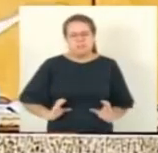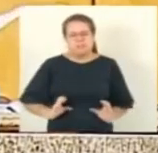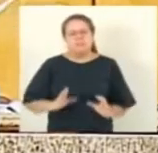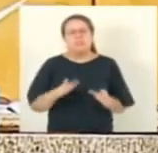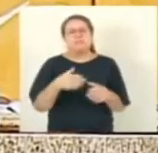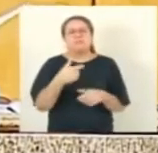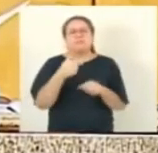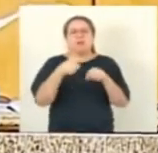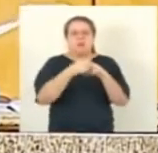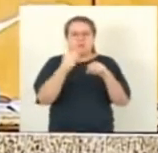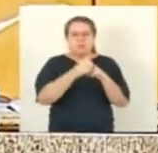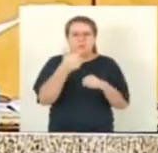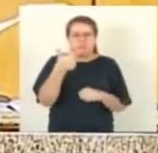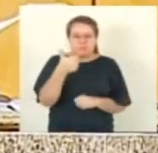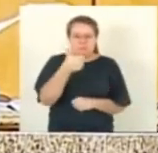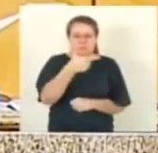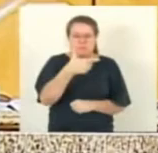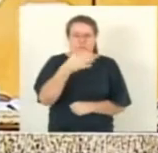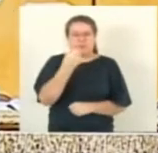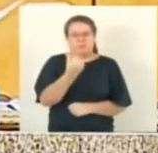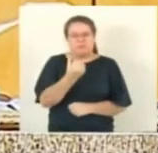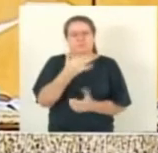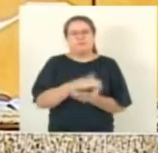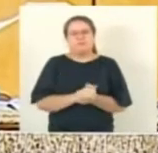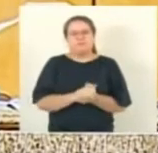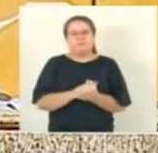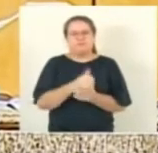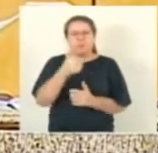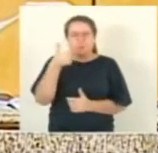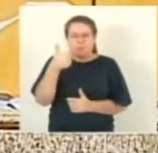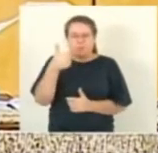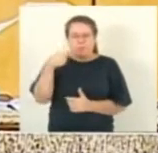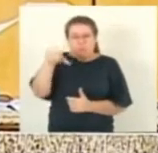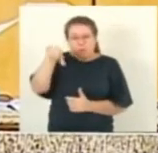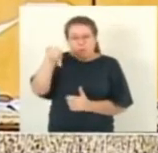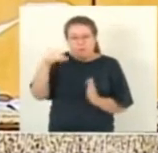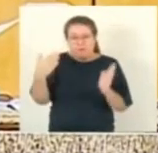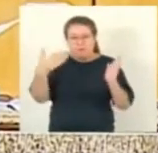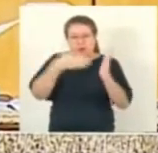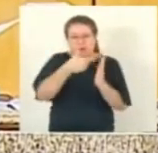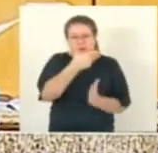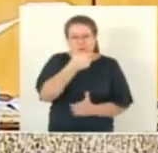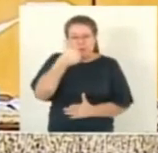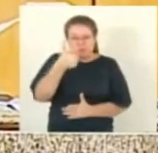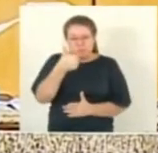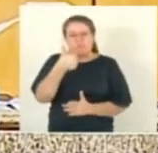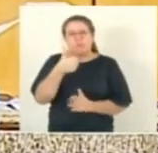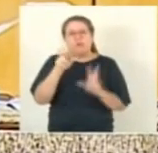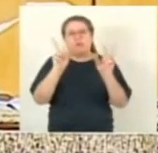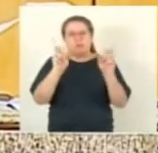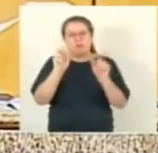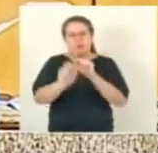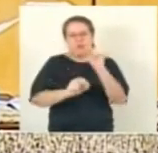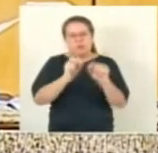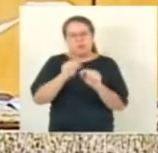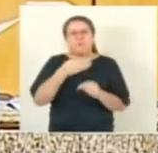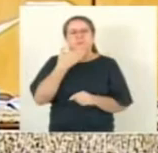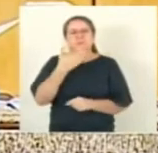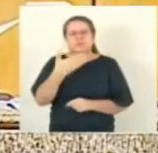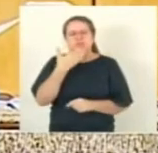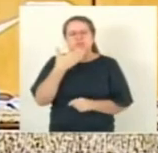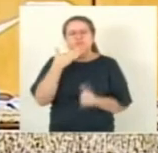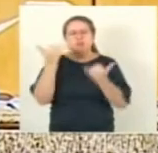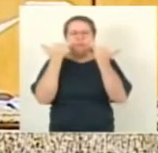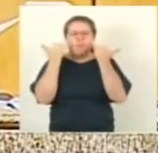interno. Do item 9 ao item 21, tratam-se de requerimentos de informações